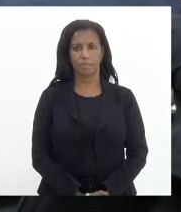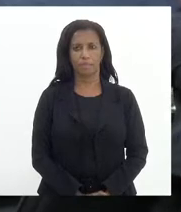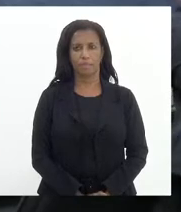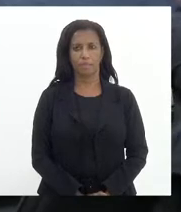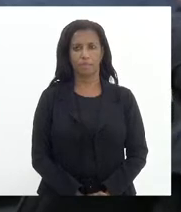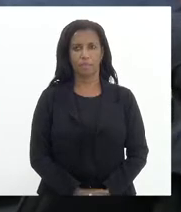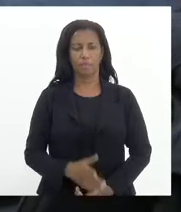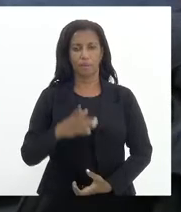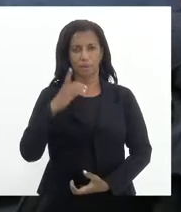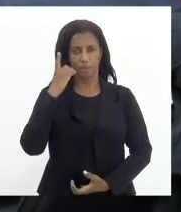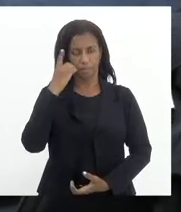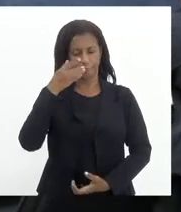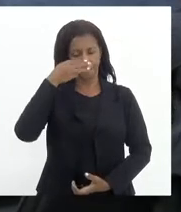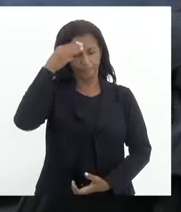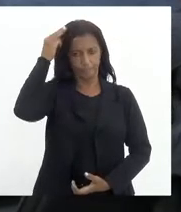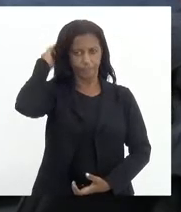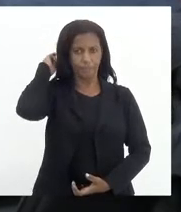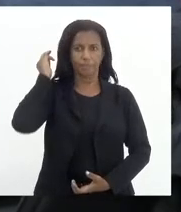Deputado Márcio Pacheco, por favor.